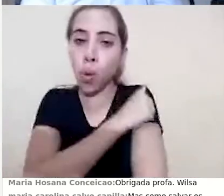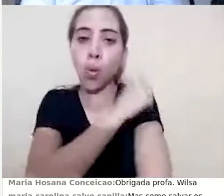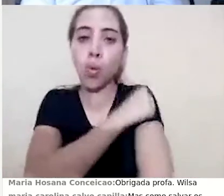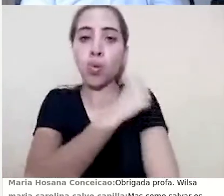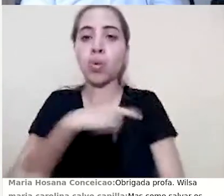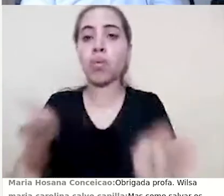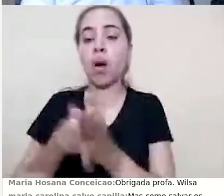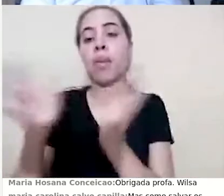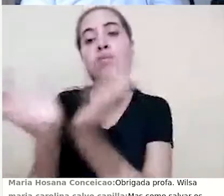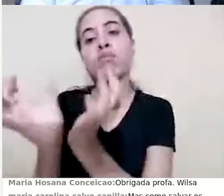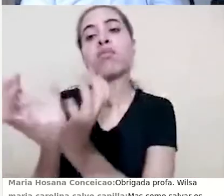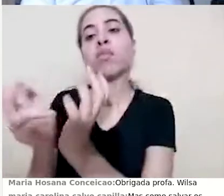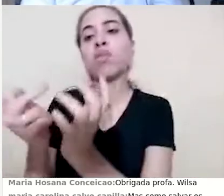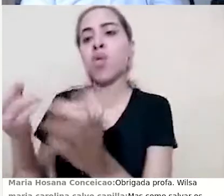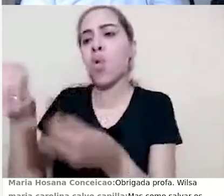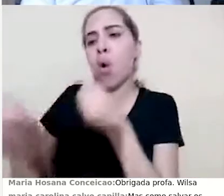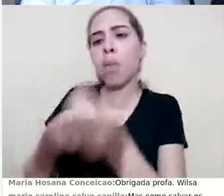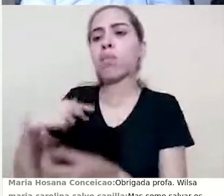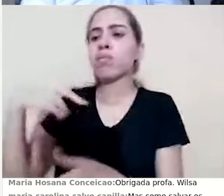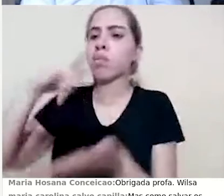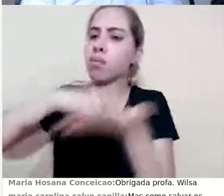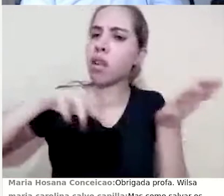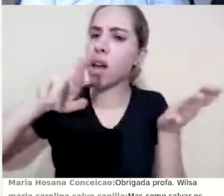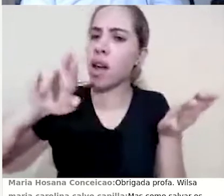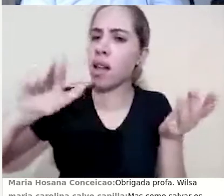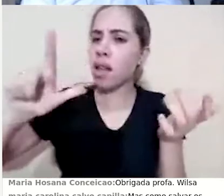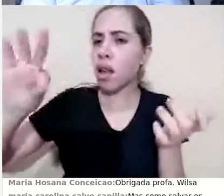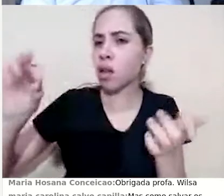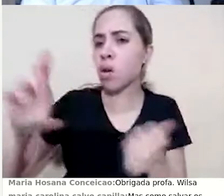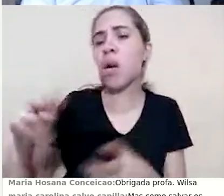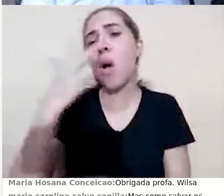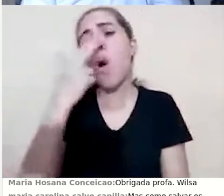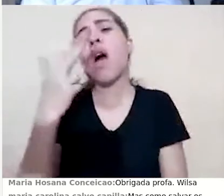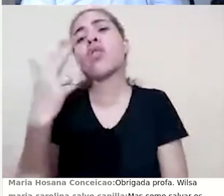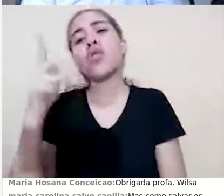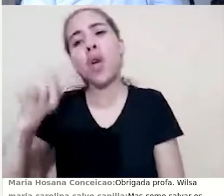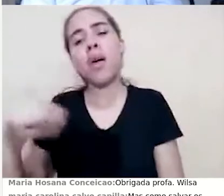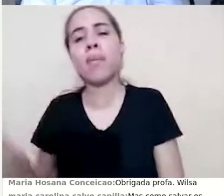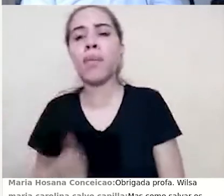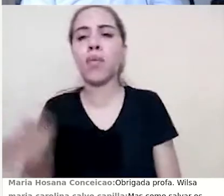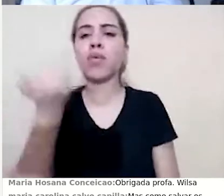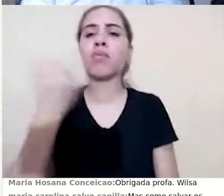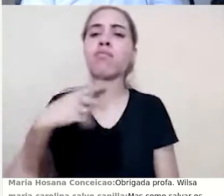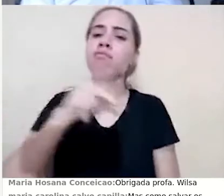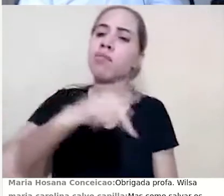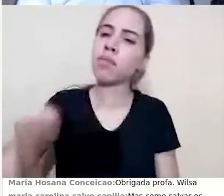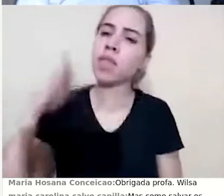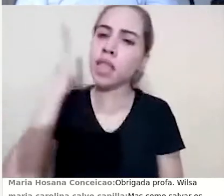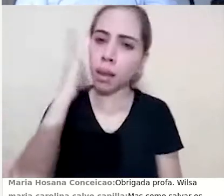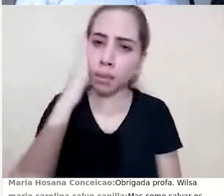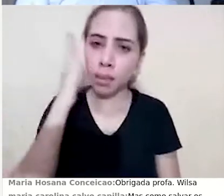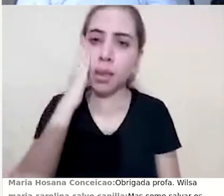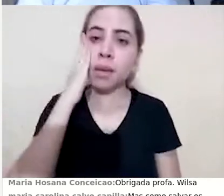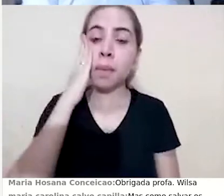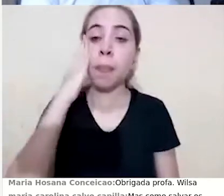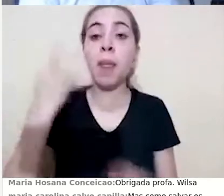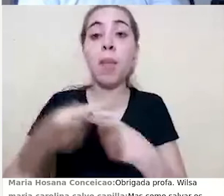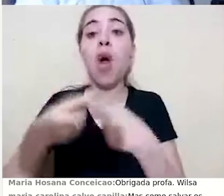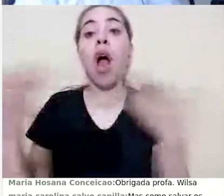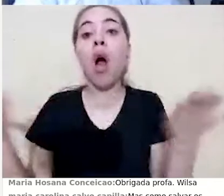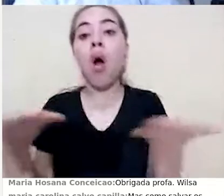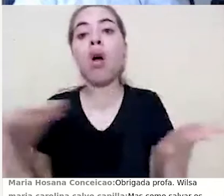turma, a partir dos dados de relatório. Então, eu acho que isso também é importante os professores saberem que agora,